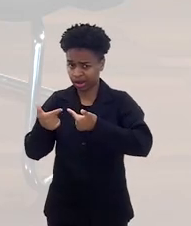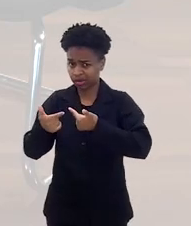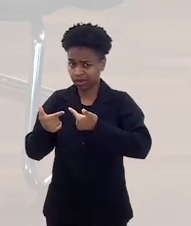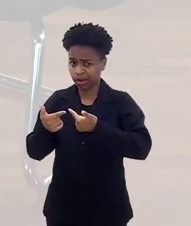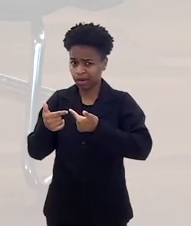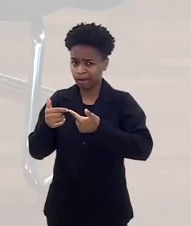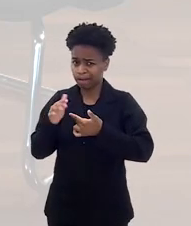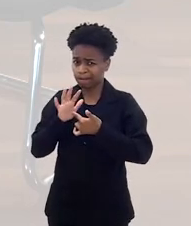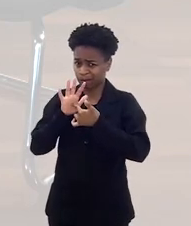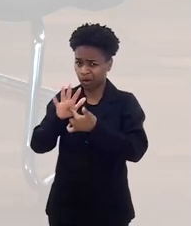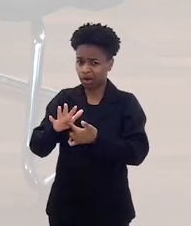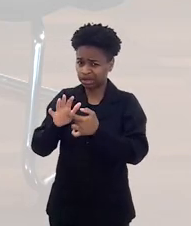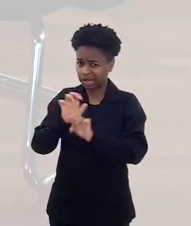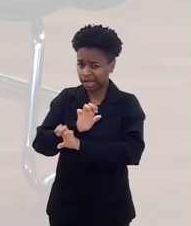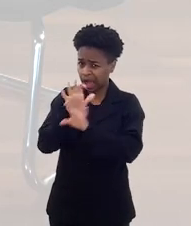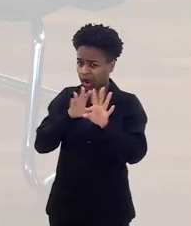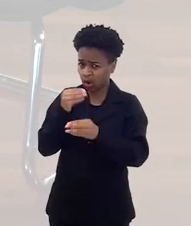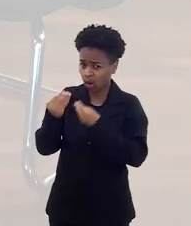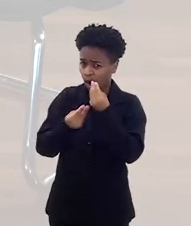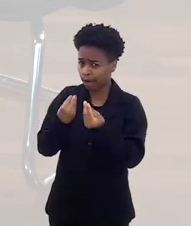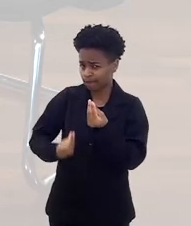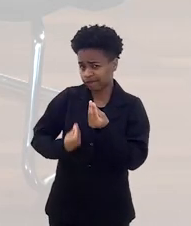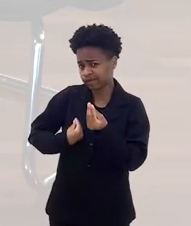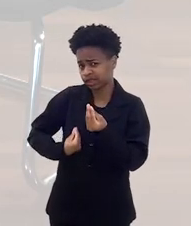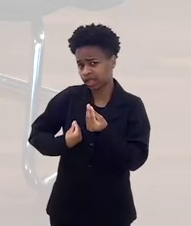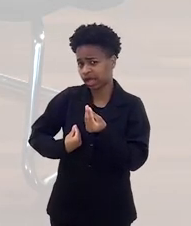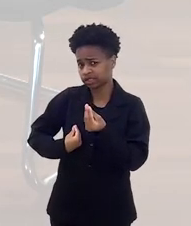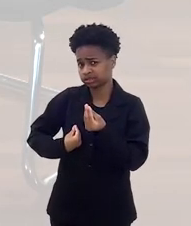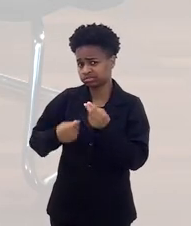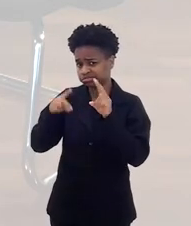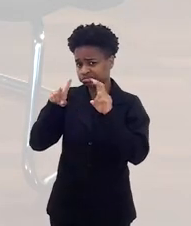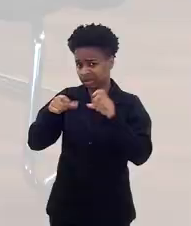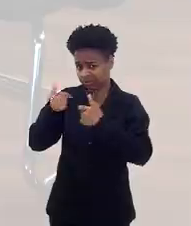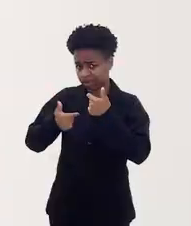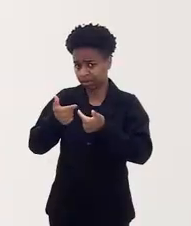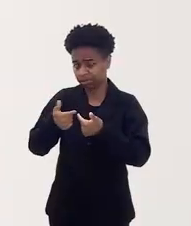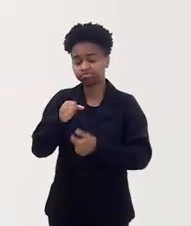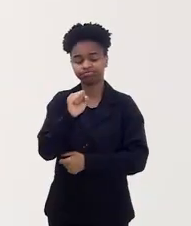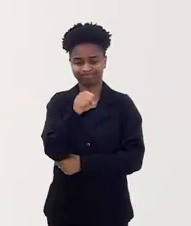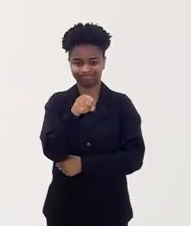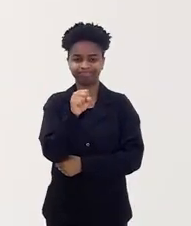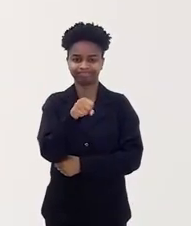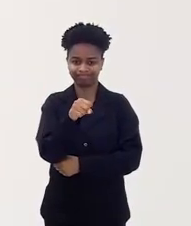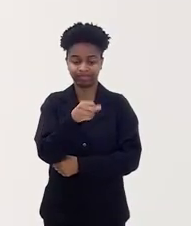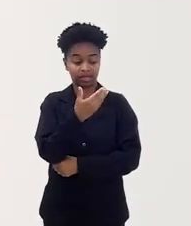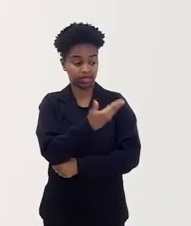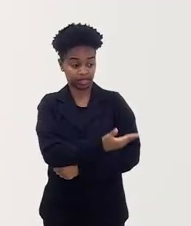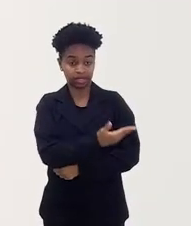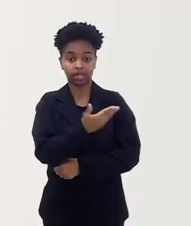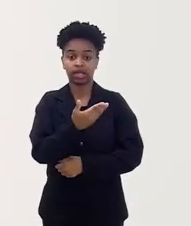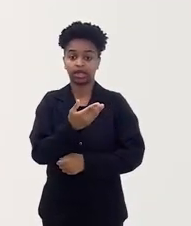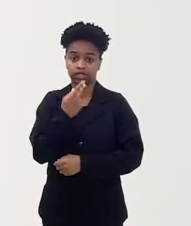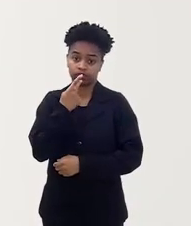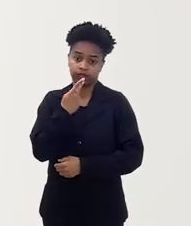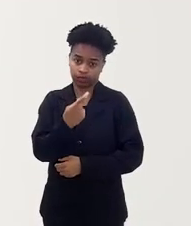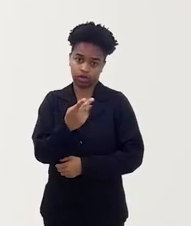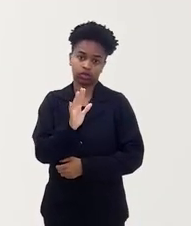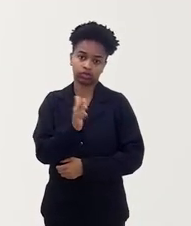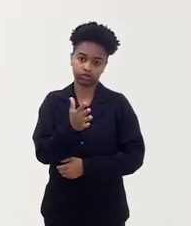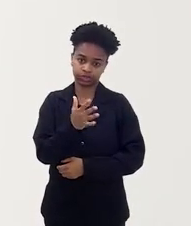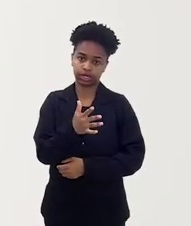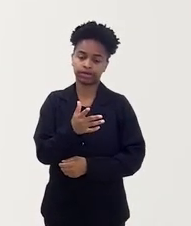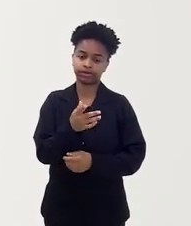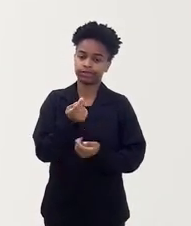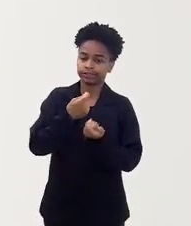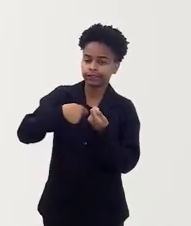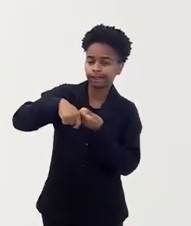um retrato em preto e branco da realidade em relação ao tema do trabalho? Certamente, como bem colocou a doutora Tuani, o